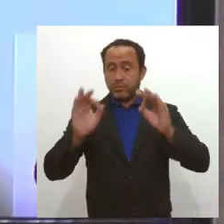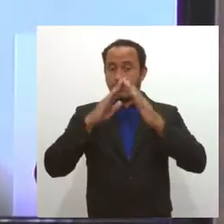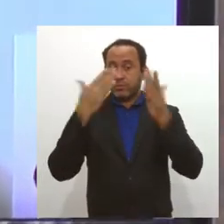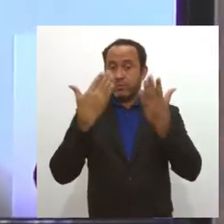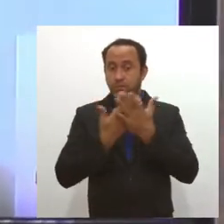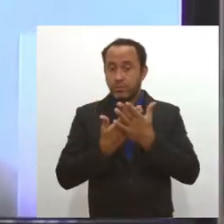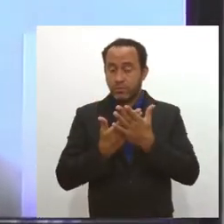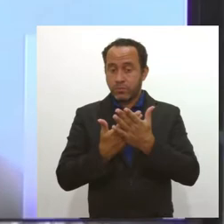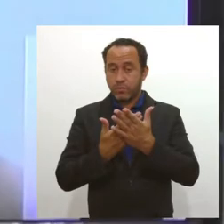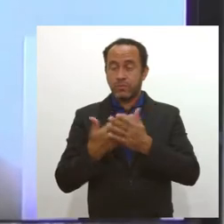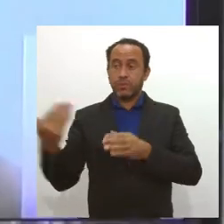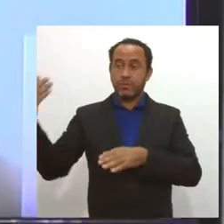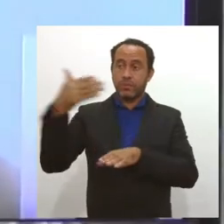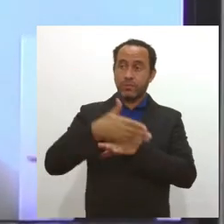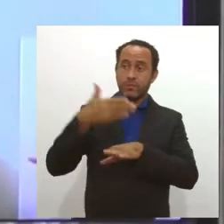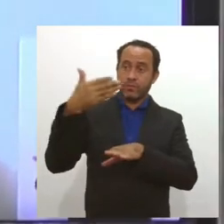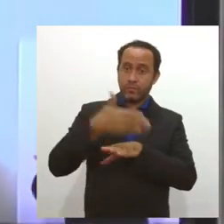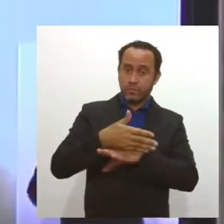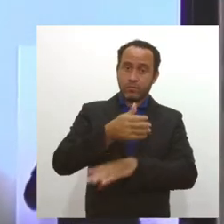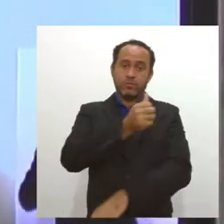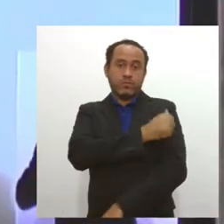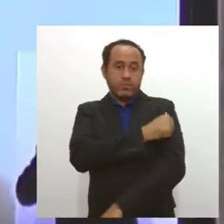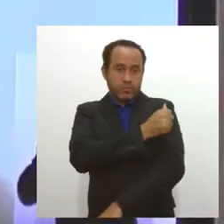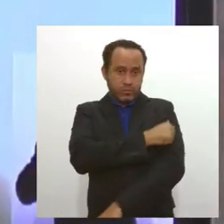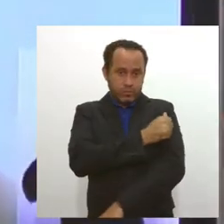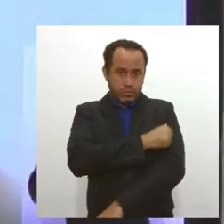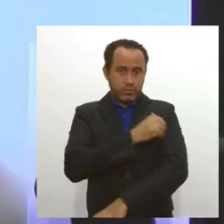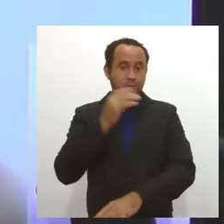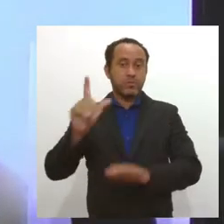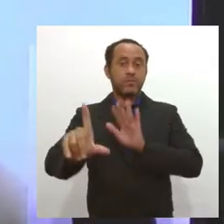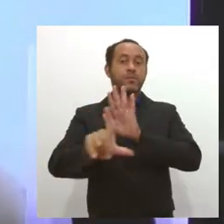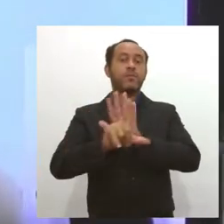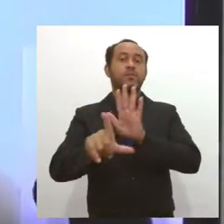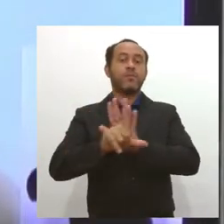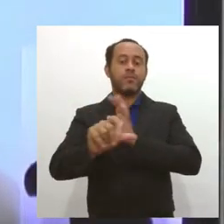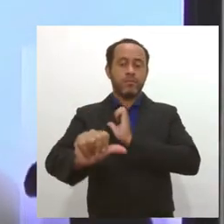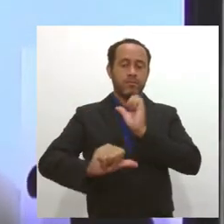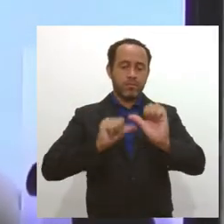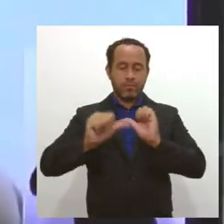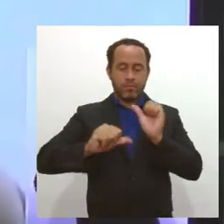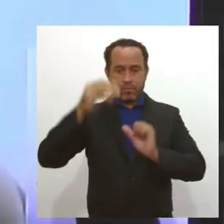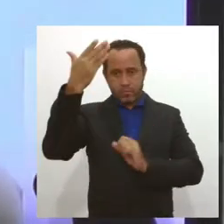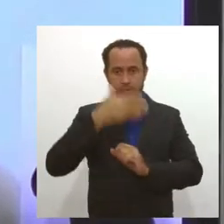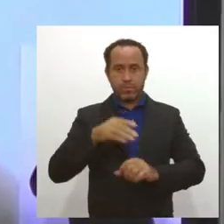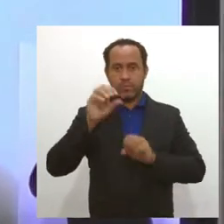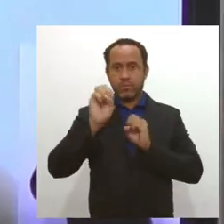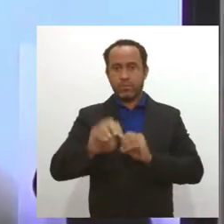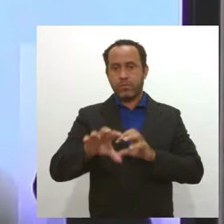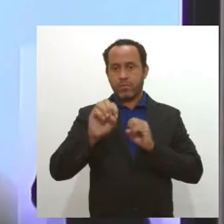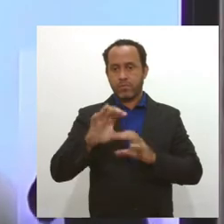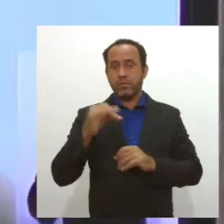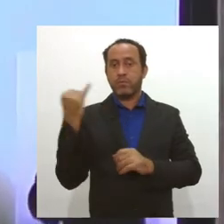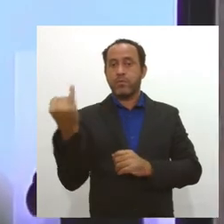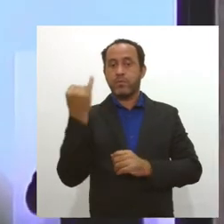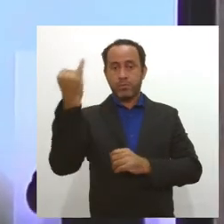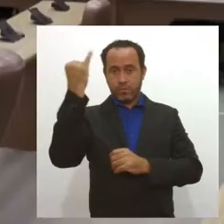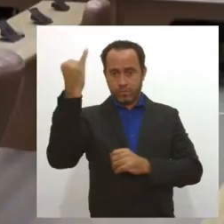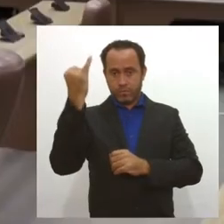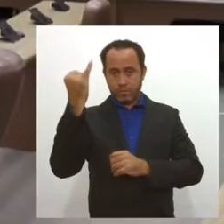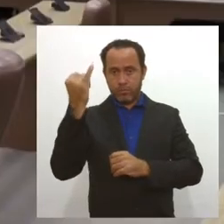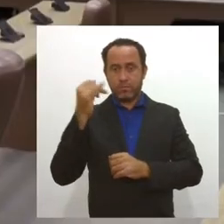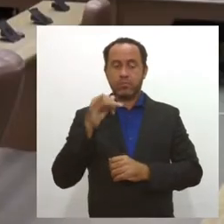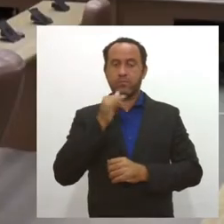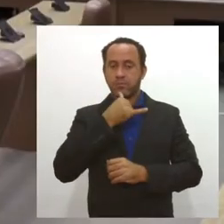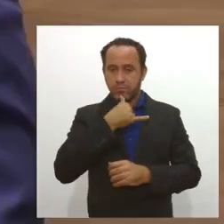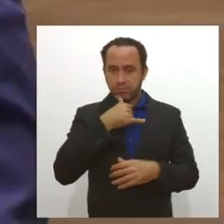para receber os alunos. Ela considerou a criação da lei que torna o formato presencial de educação como essencial, como lamentável.